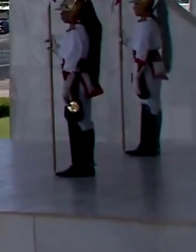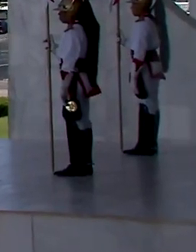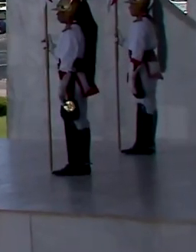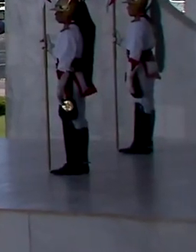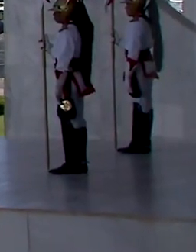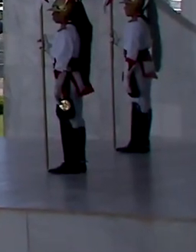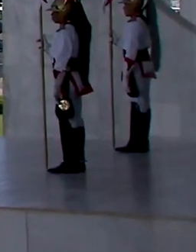e Coelho Transcrição